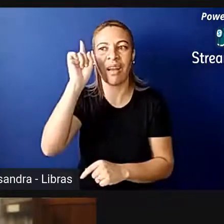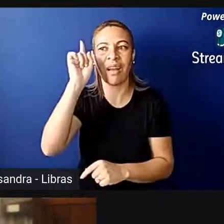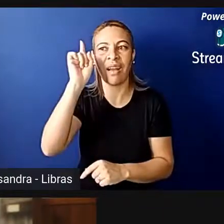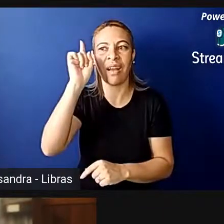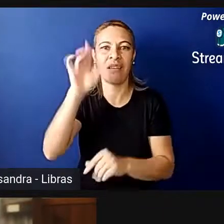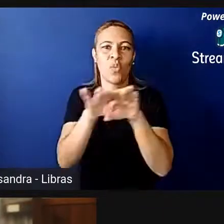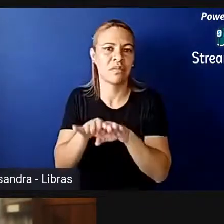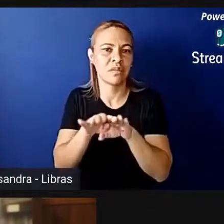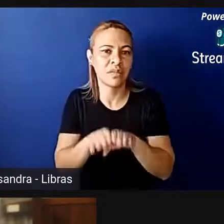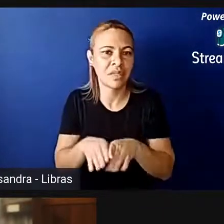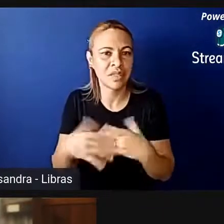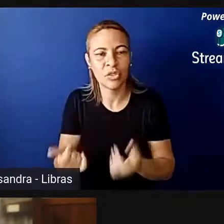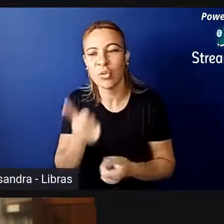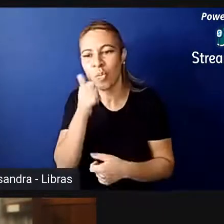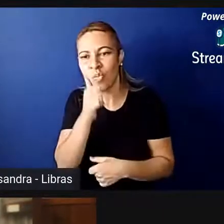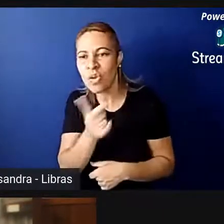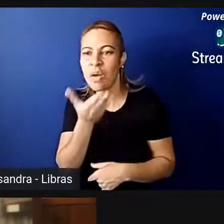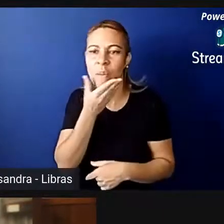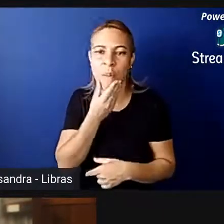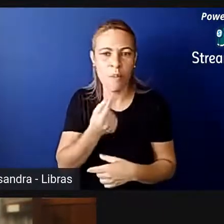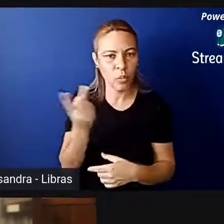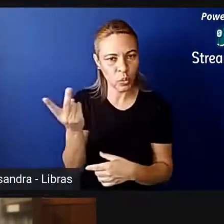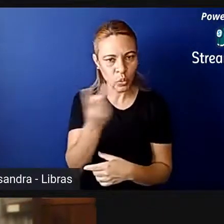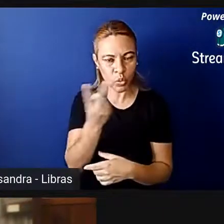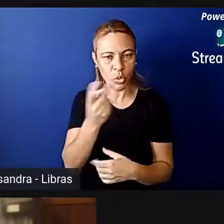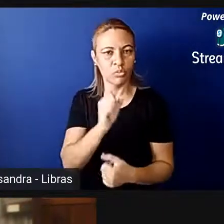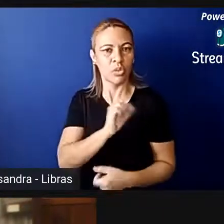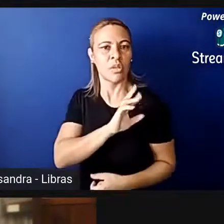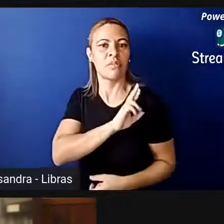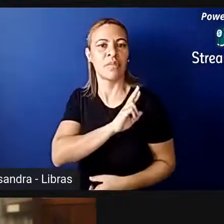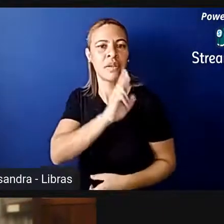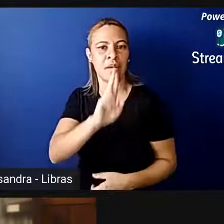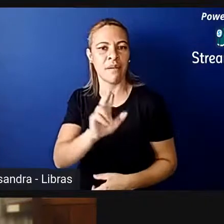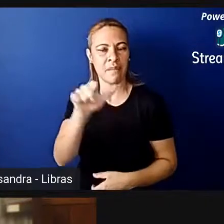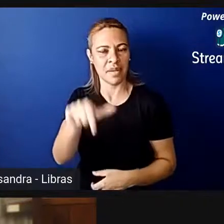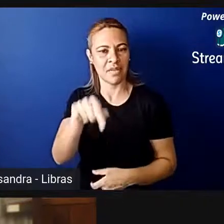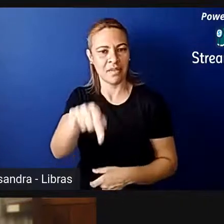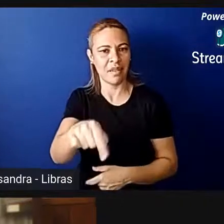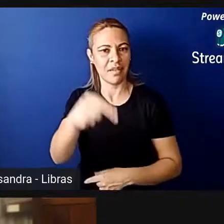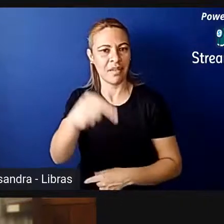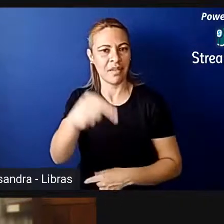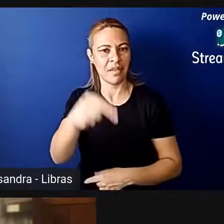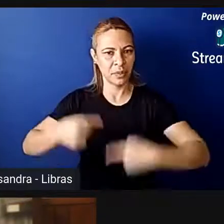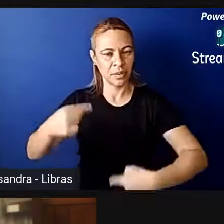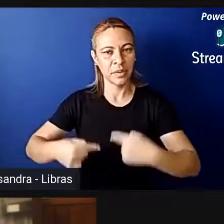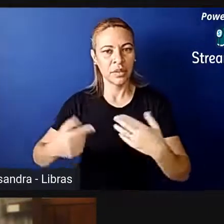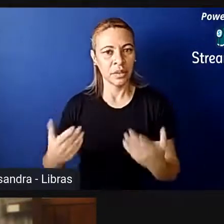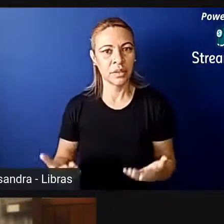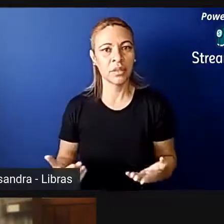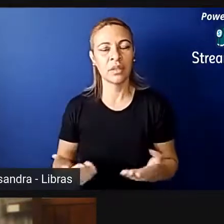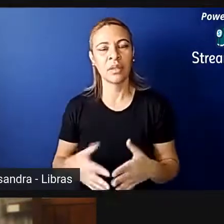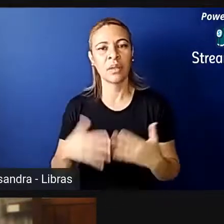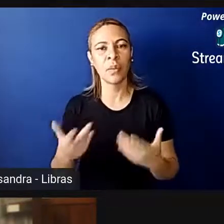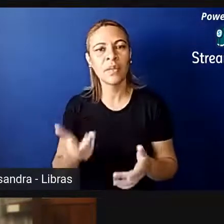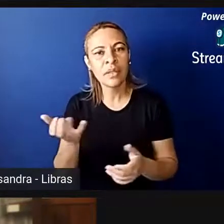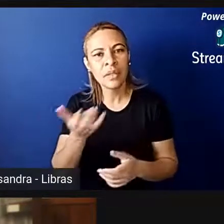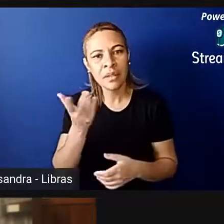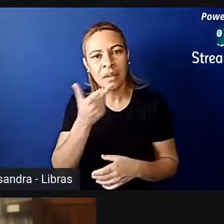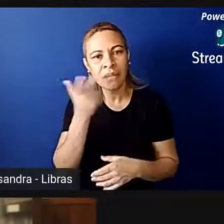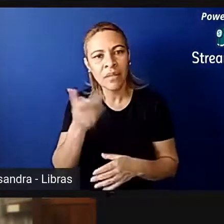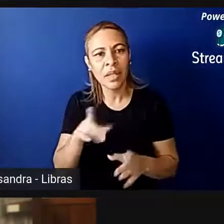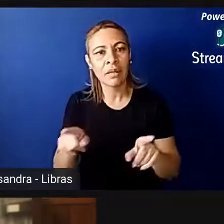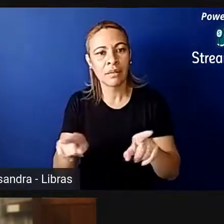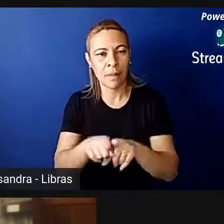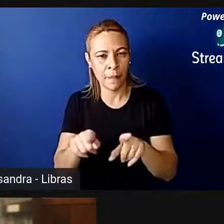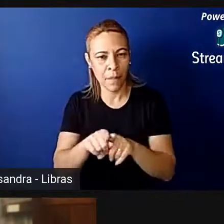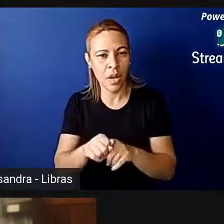de que tanto uma mulher como um homem pode me representar no Congresso Nacional. E eu queria falar um pouquinho também da Costa Rica, que teve